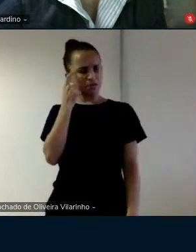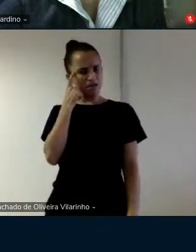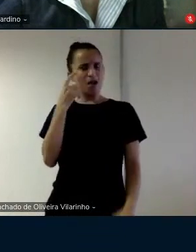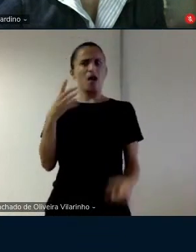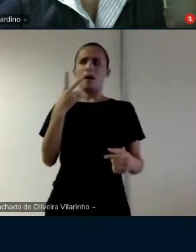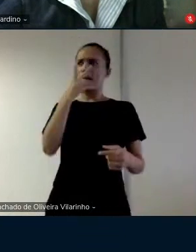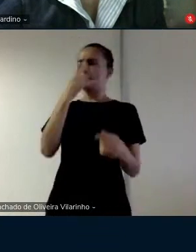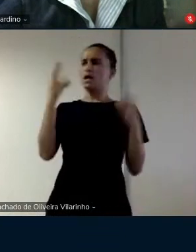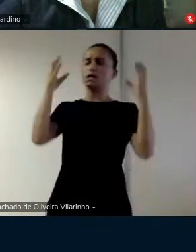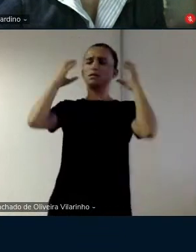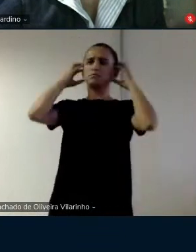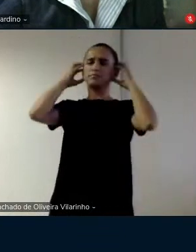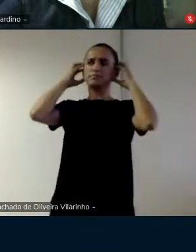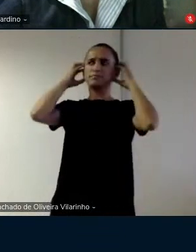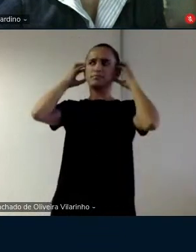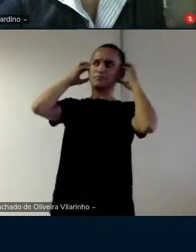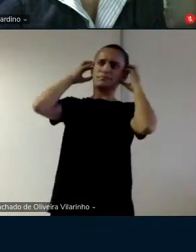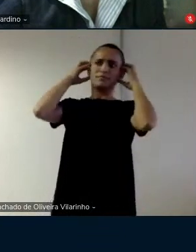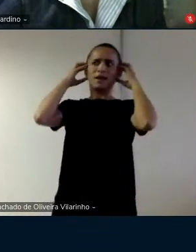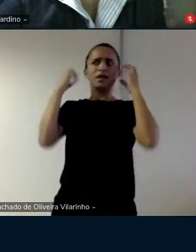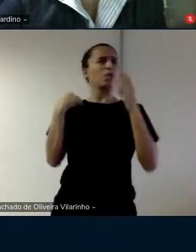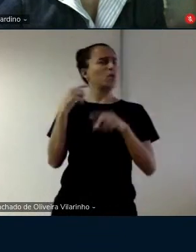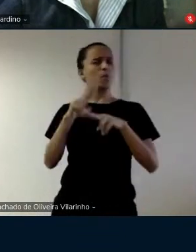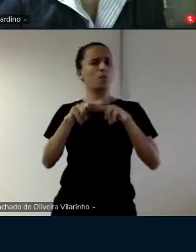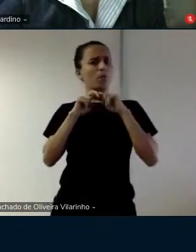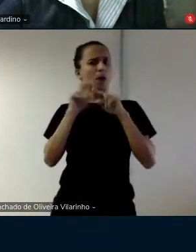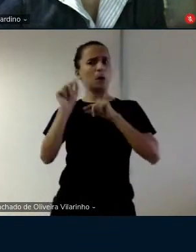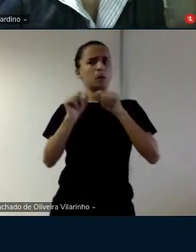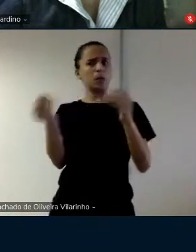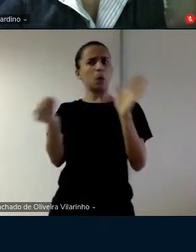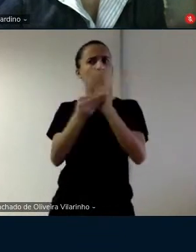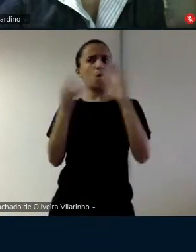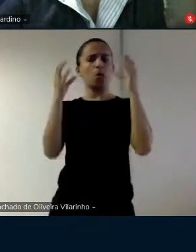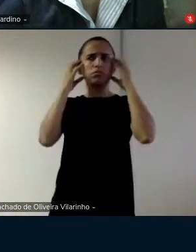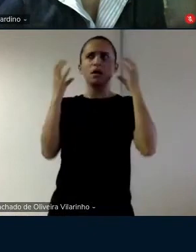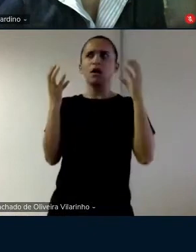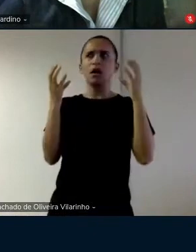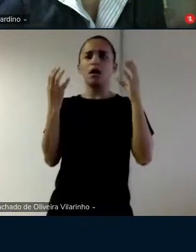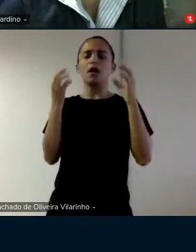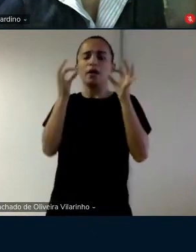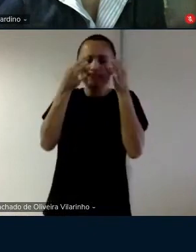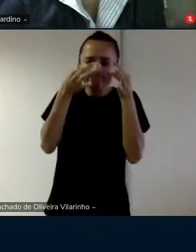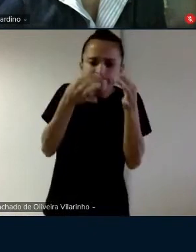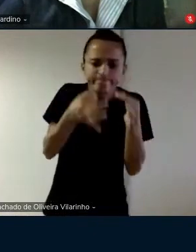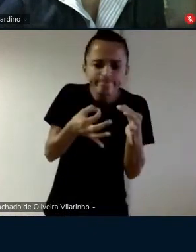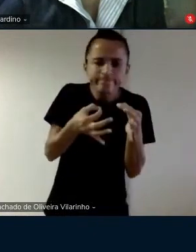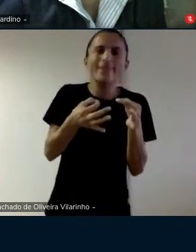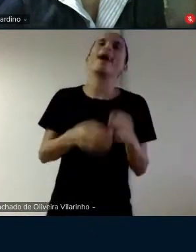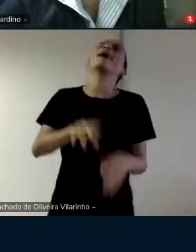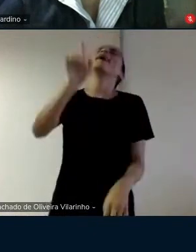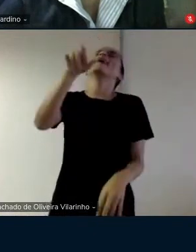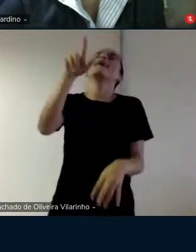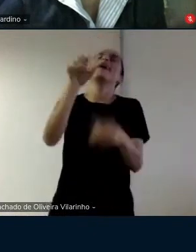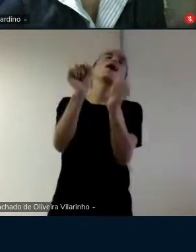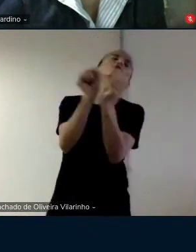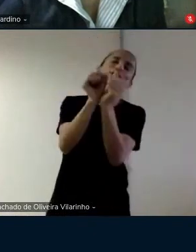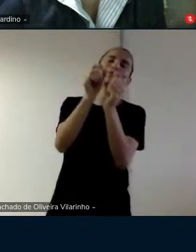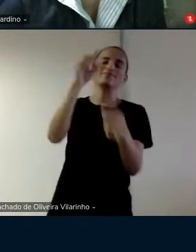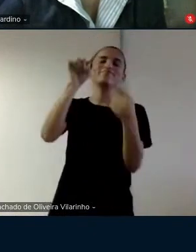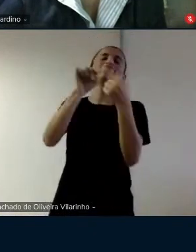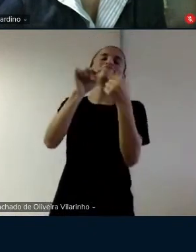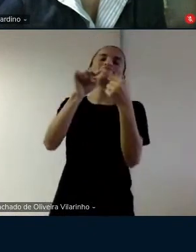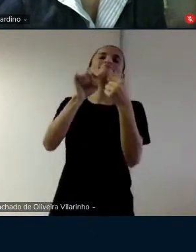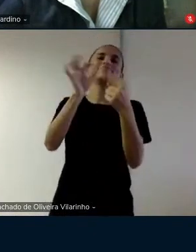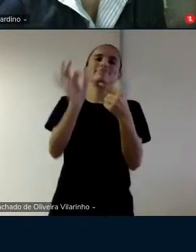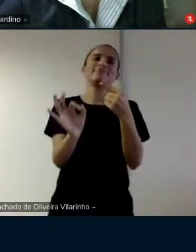então é só mesmo depois aparece de novo como atividade e quando você coloca aqui qual o significado do prefixo